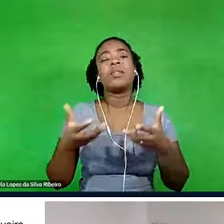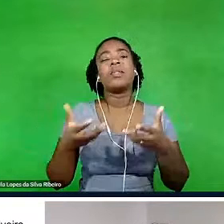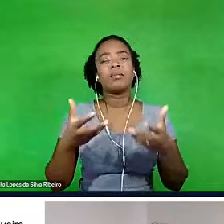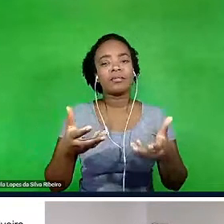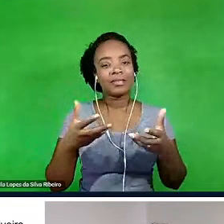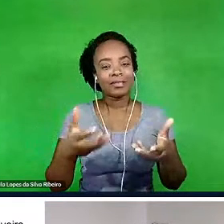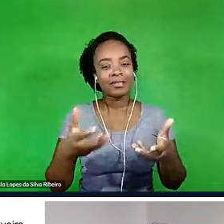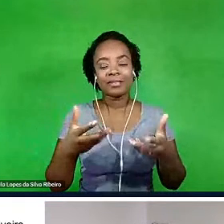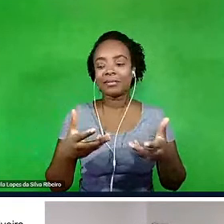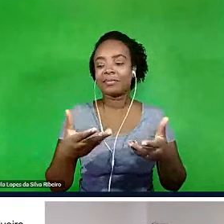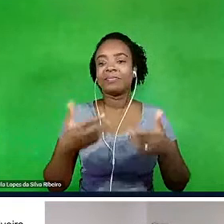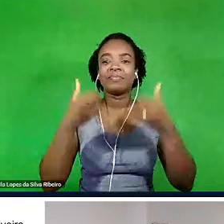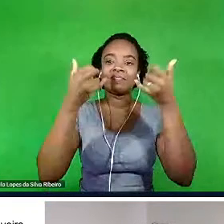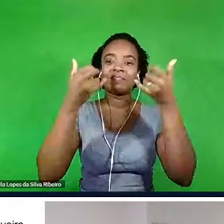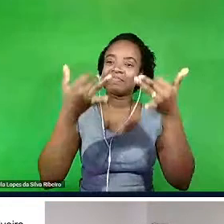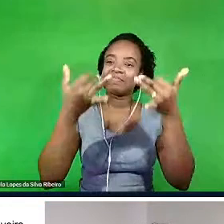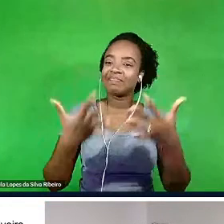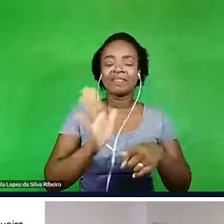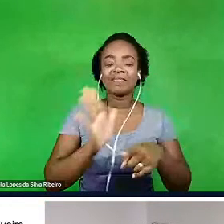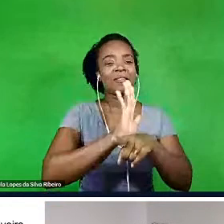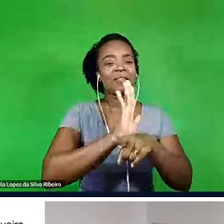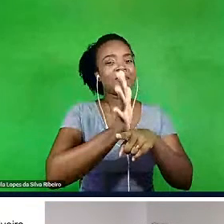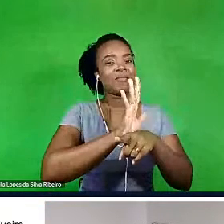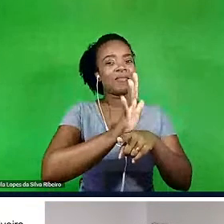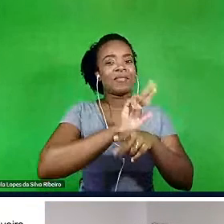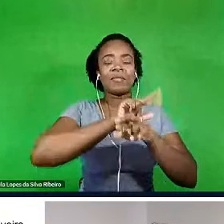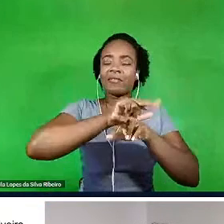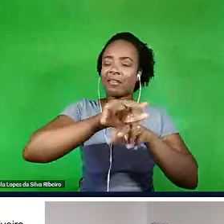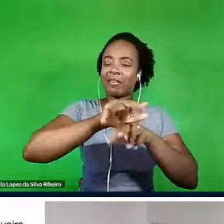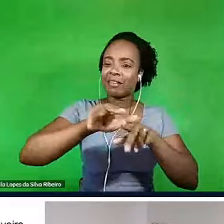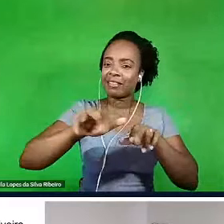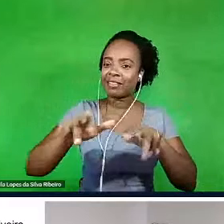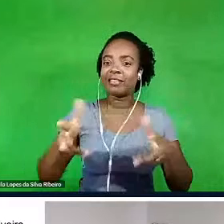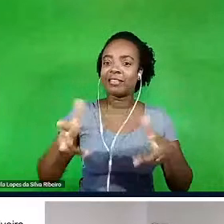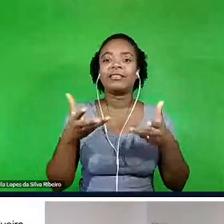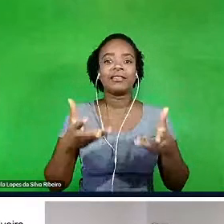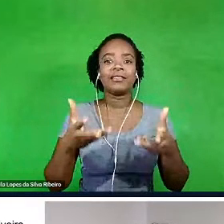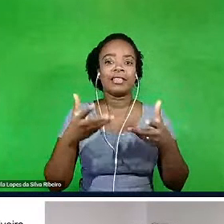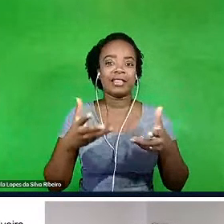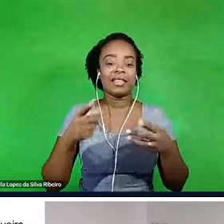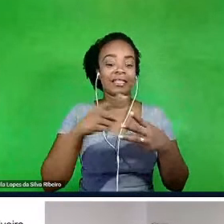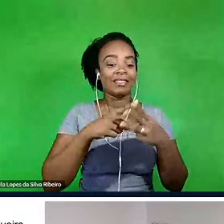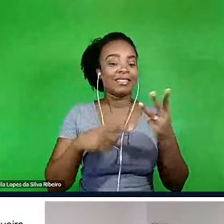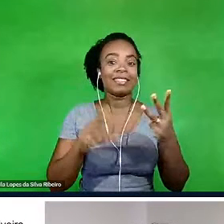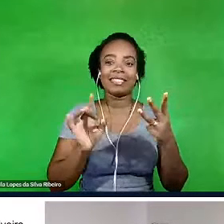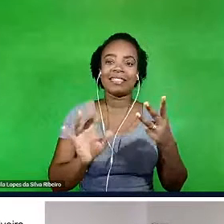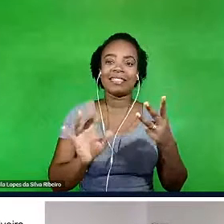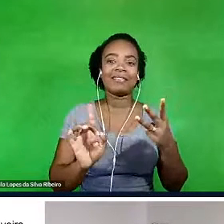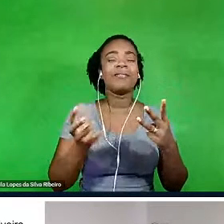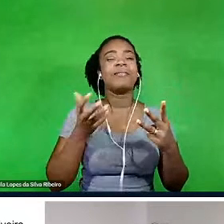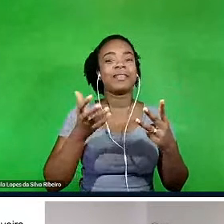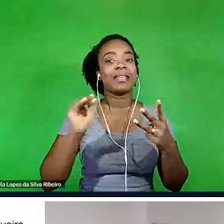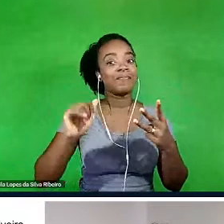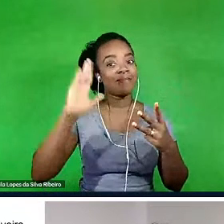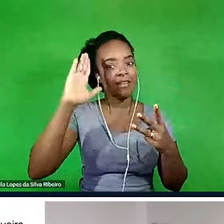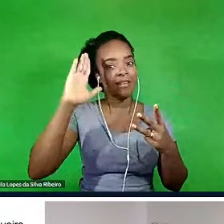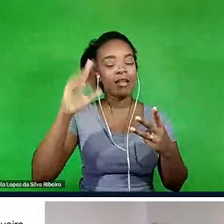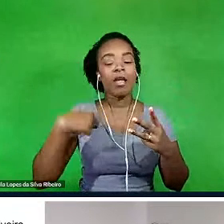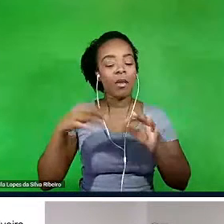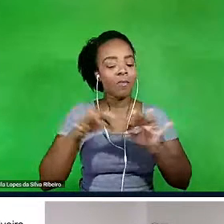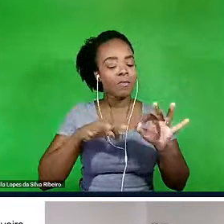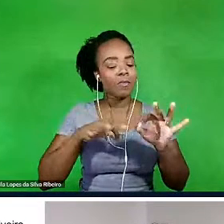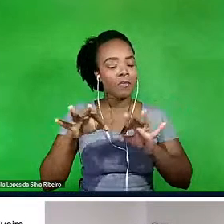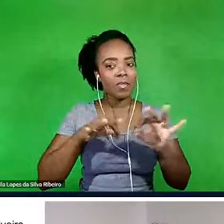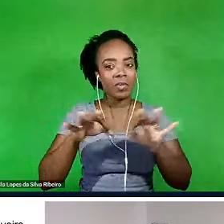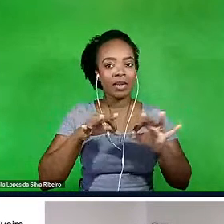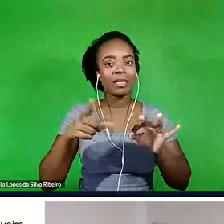de mais filmes, né, além dos três. Na verdade, quando eu montei o plano tinha mais filmes, só que diante